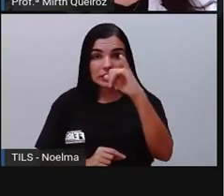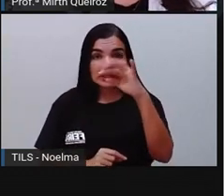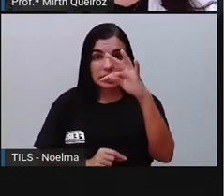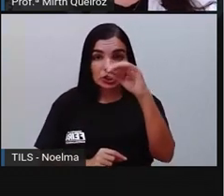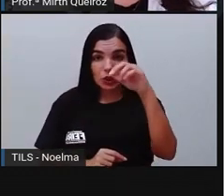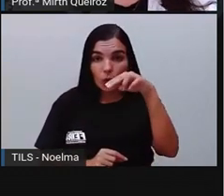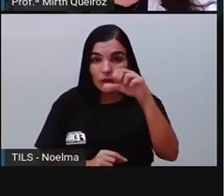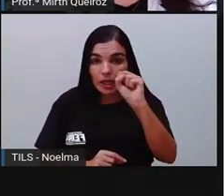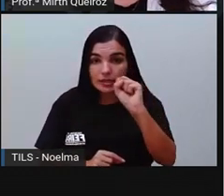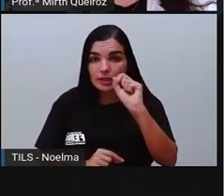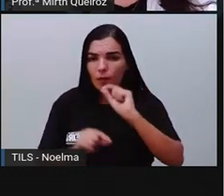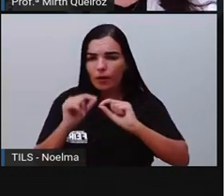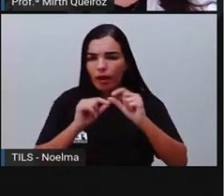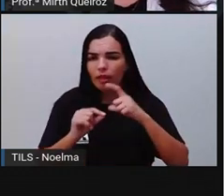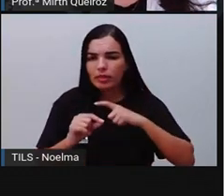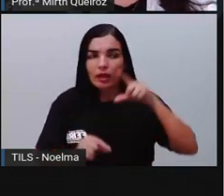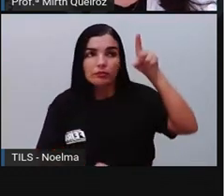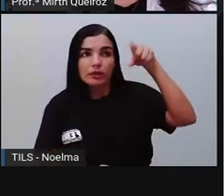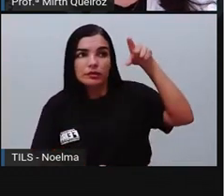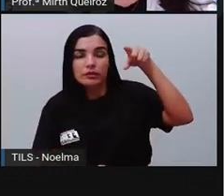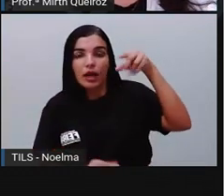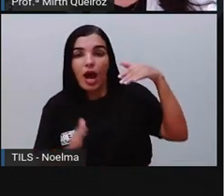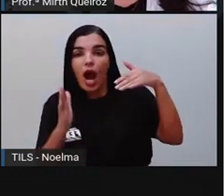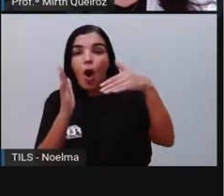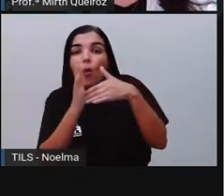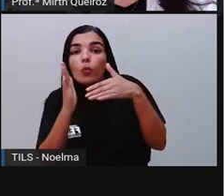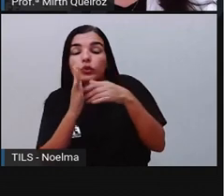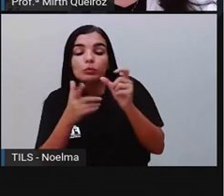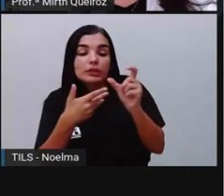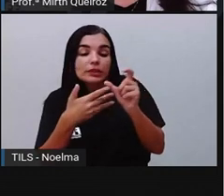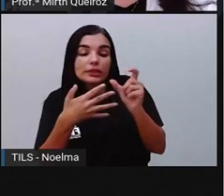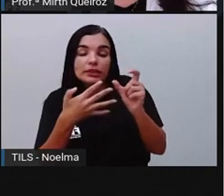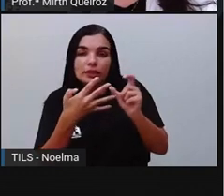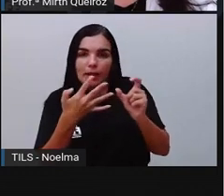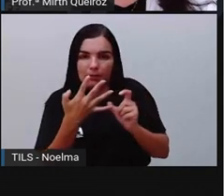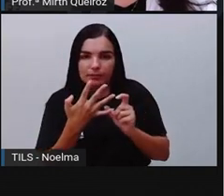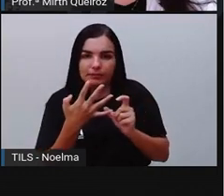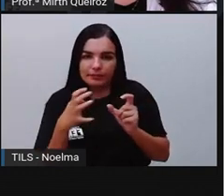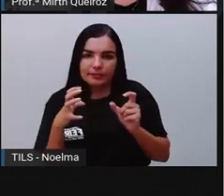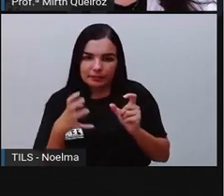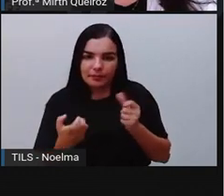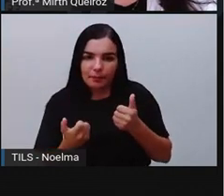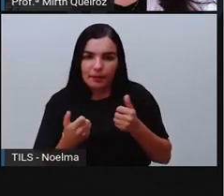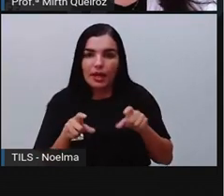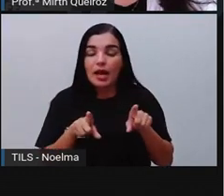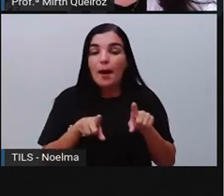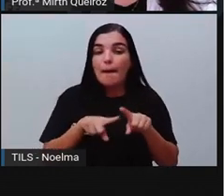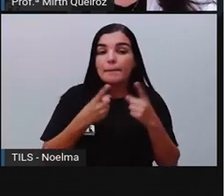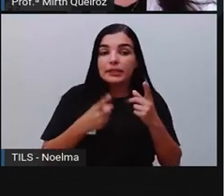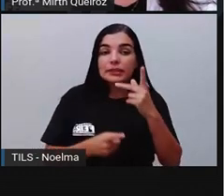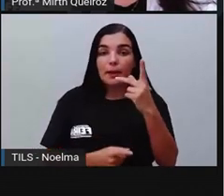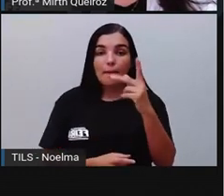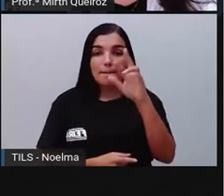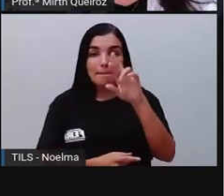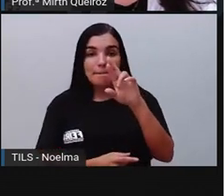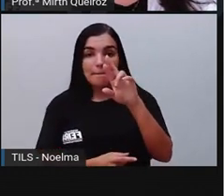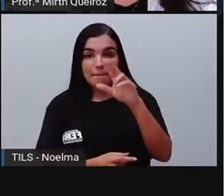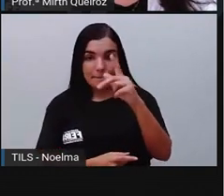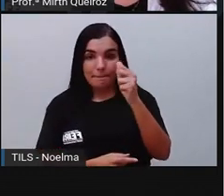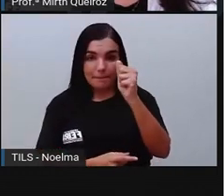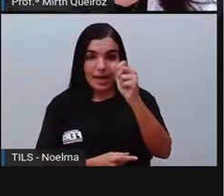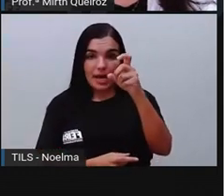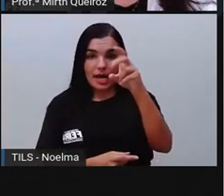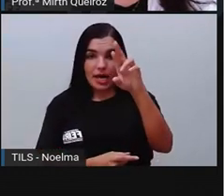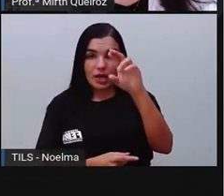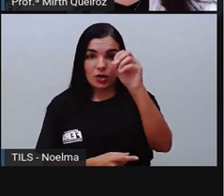aquelas cujo acento tônico fica na última sílaba da palavra, certo? Já as palavras paroxítonas têm um